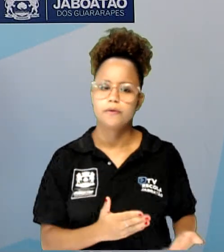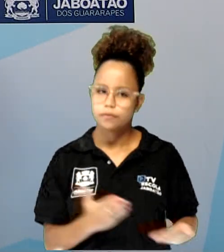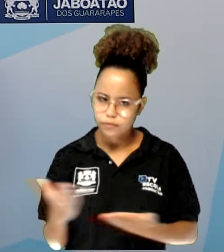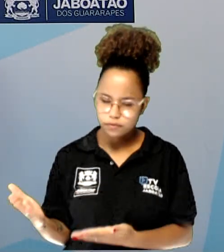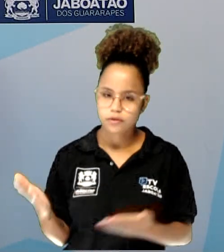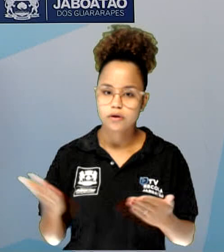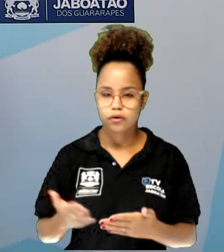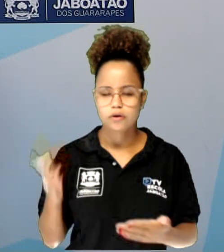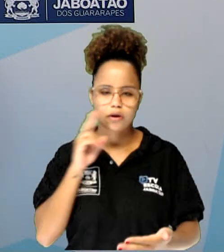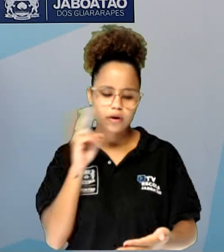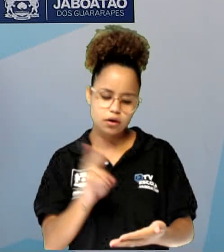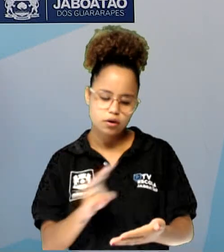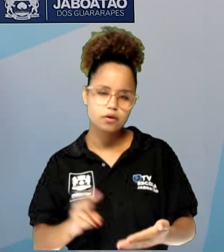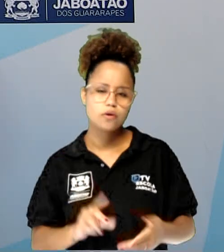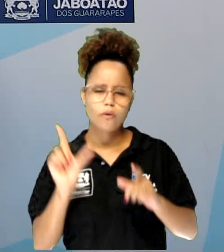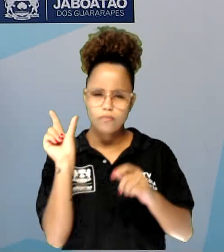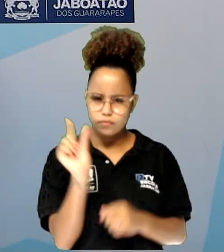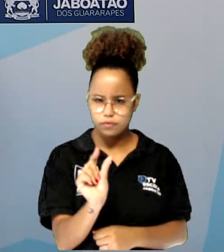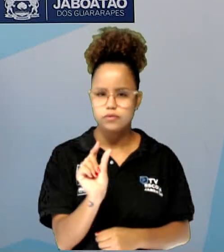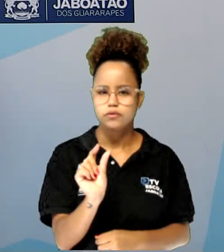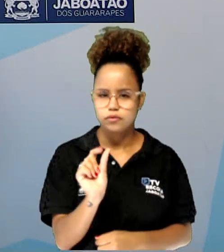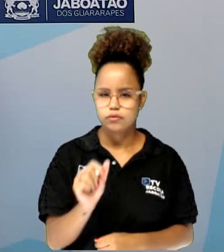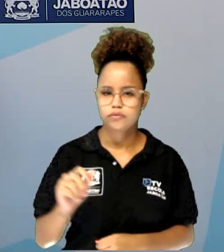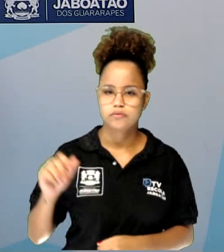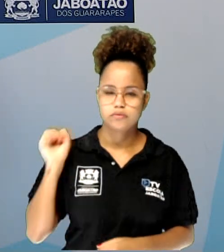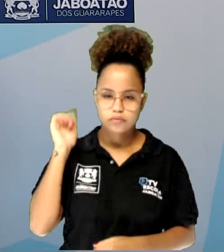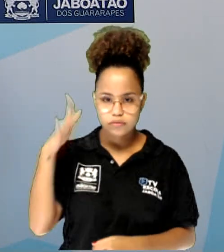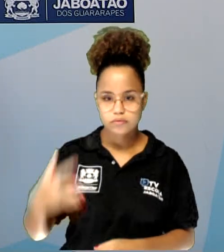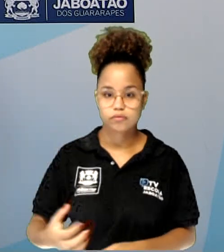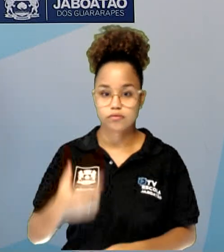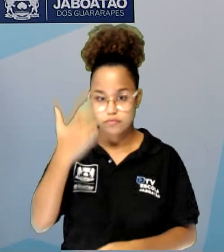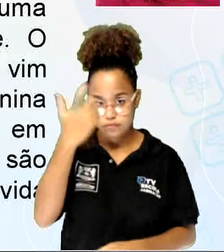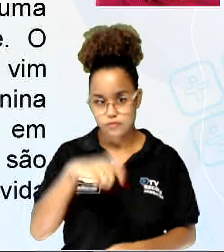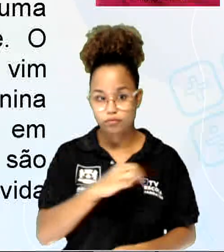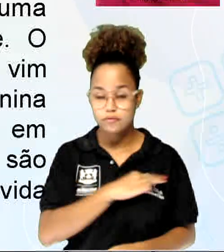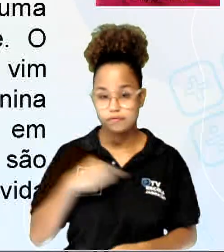lermos um trecho da autobiografia agora de Malala. Vamos lá?